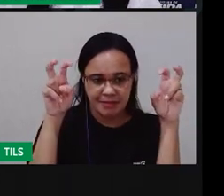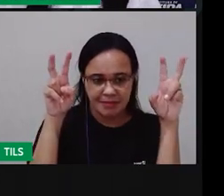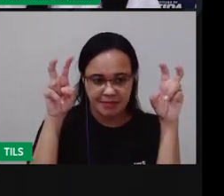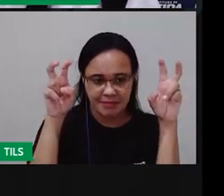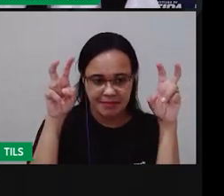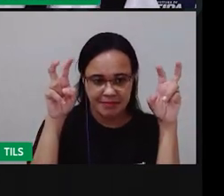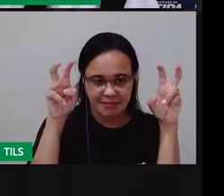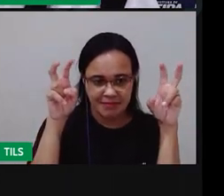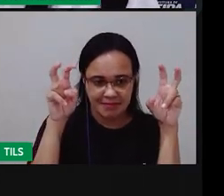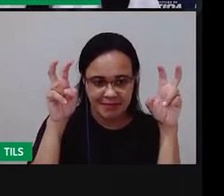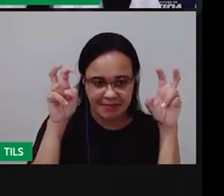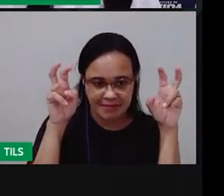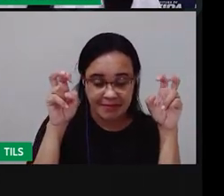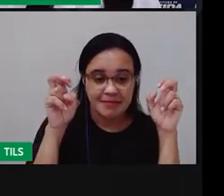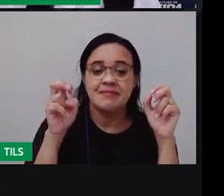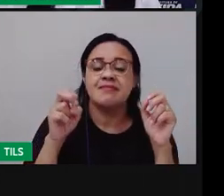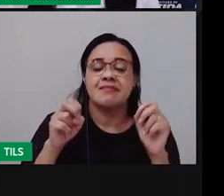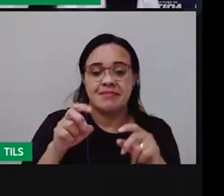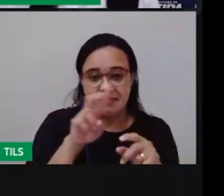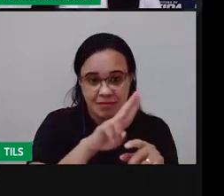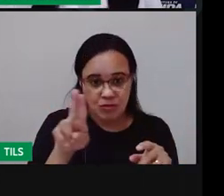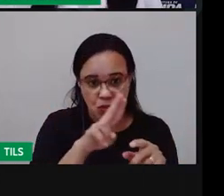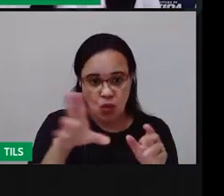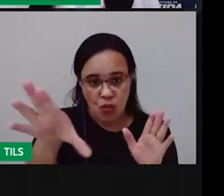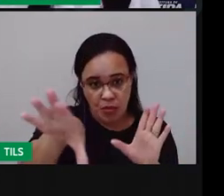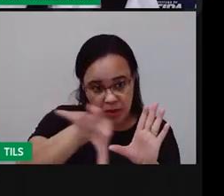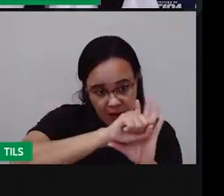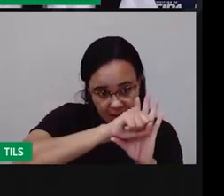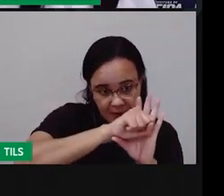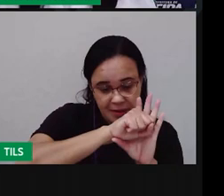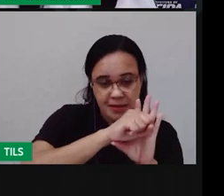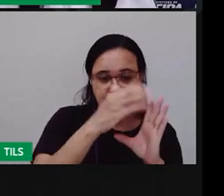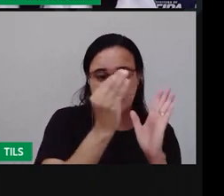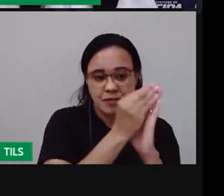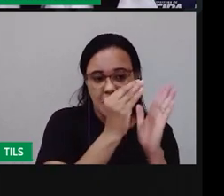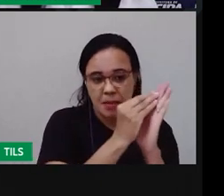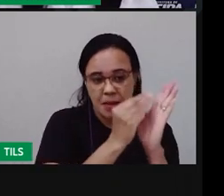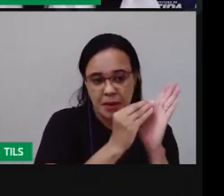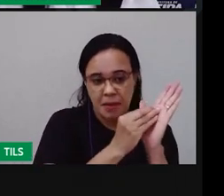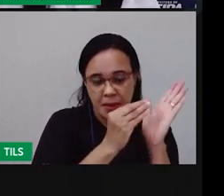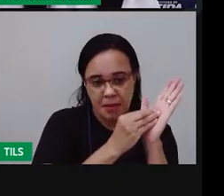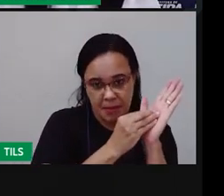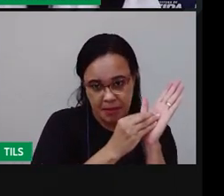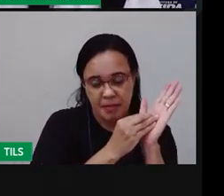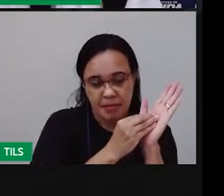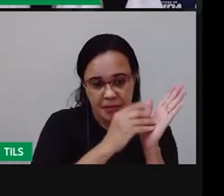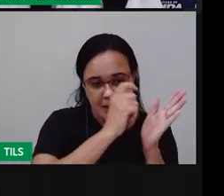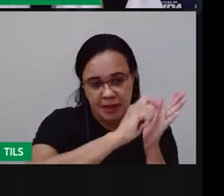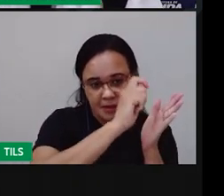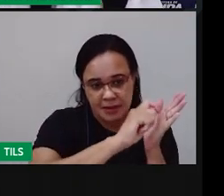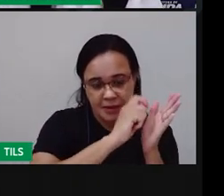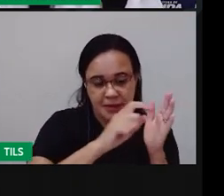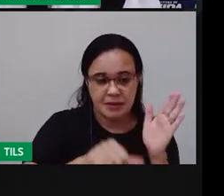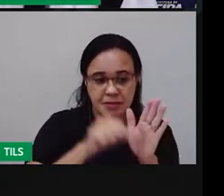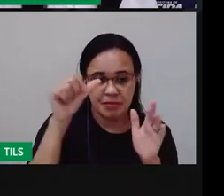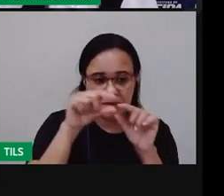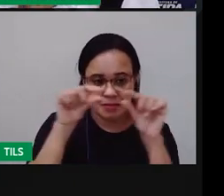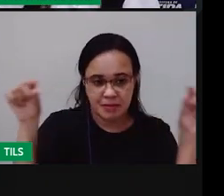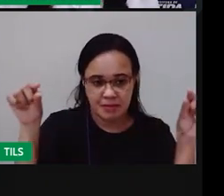aqui Lista De brincadeiras Do nordeste Escreva aí Na primeira linha